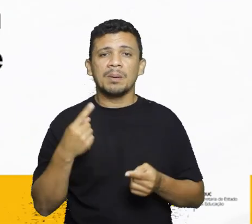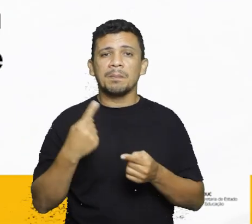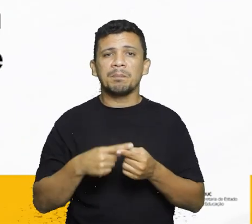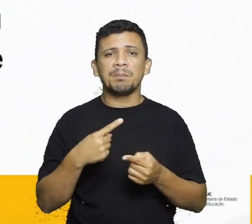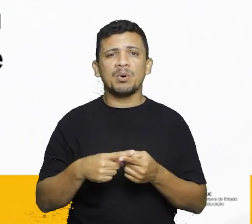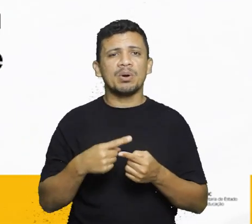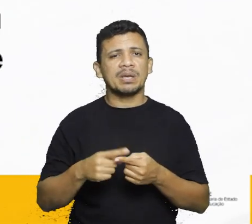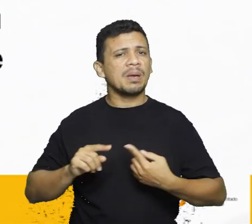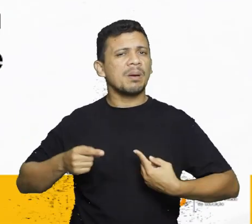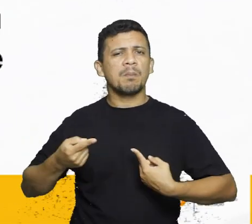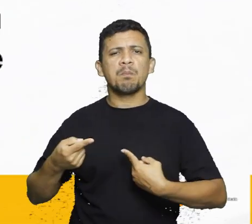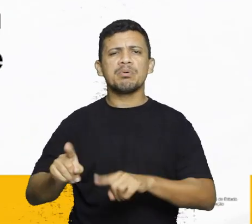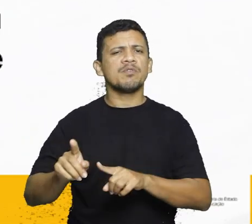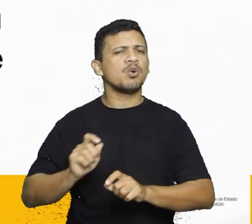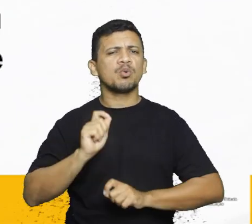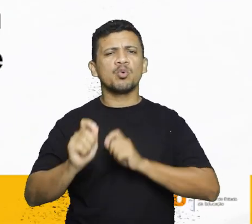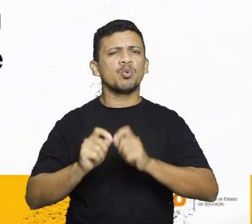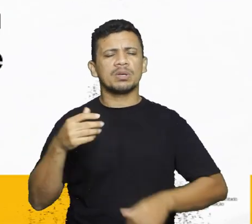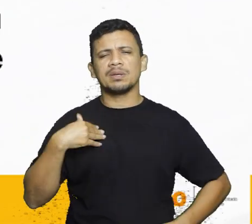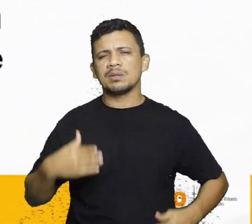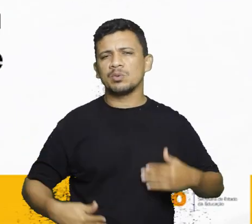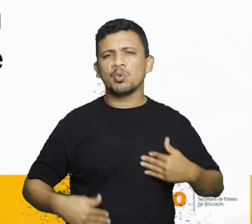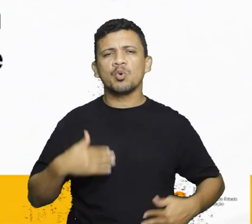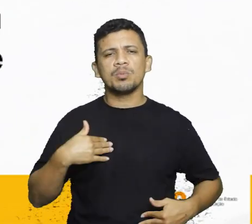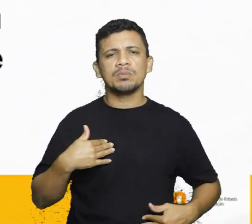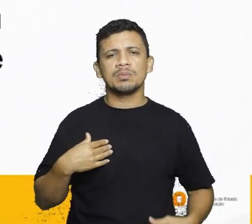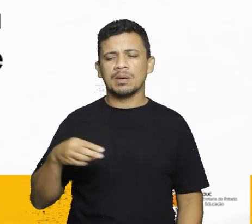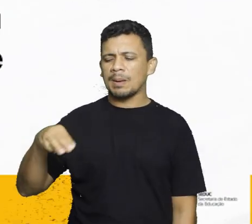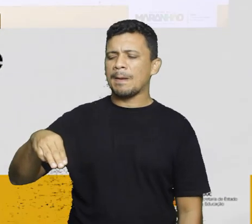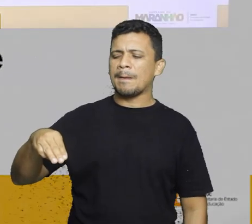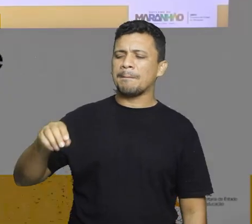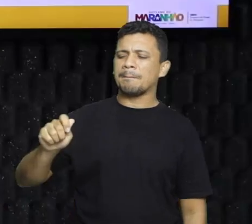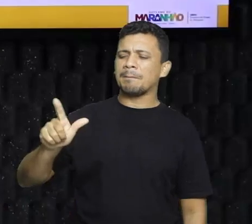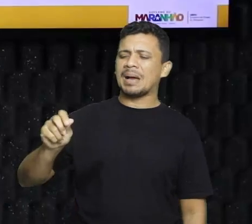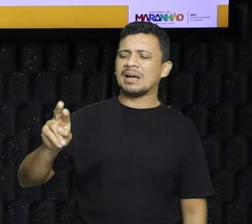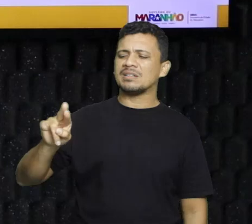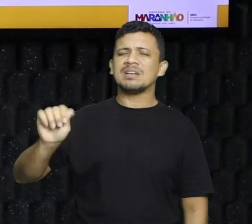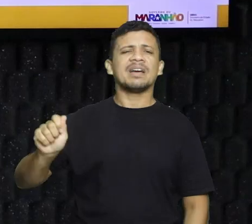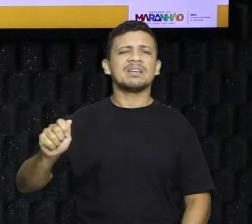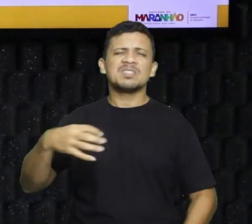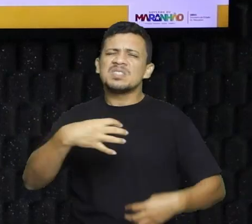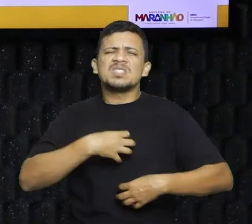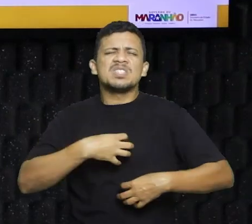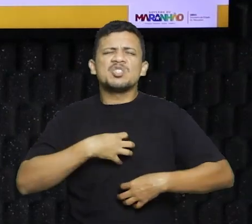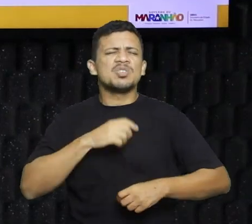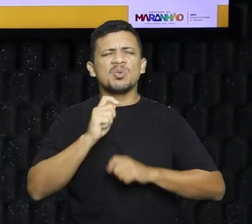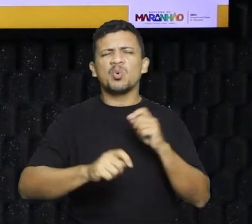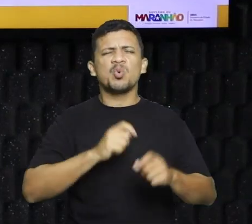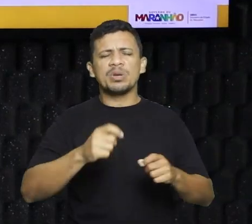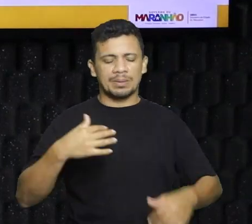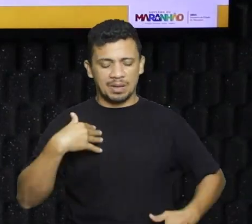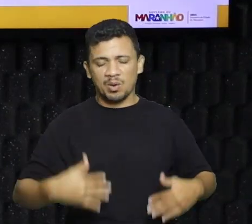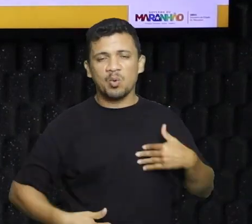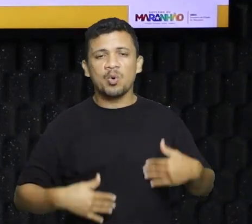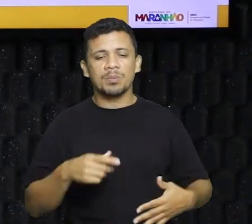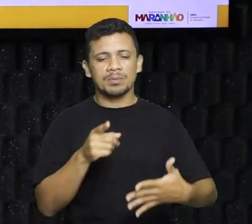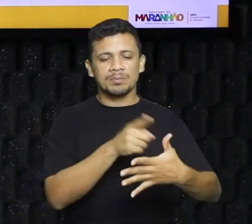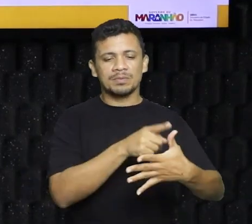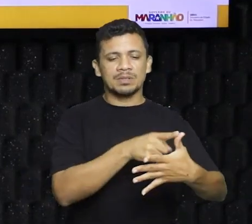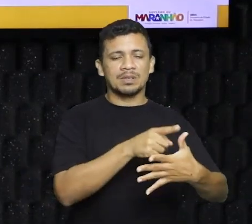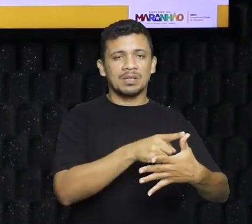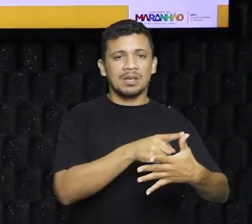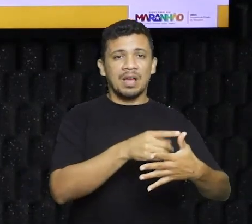provoca o que no organismo? O que a malária provoca na pessoa, né gente? Letra A, alterações